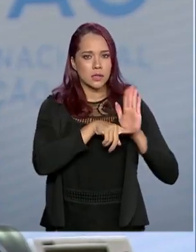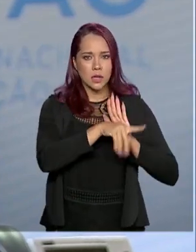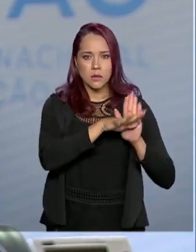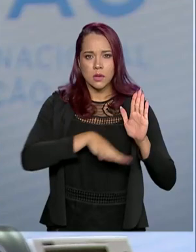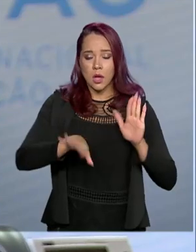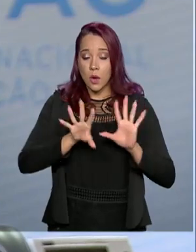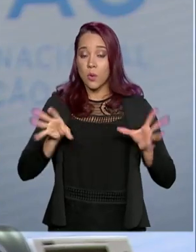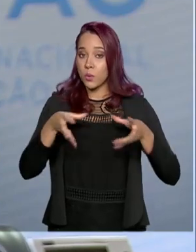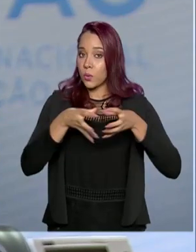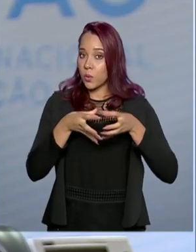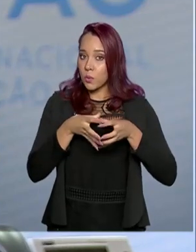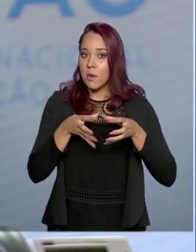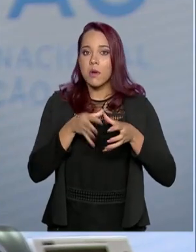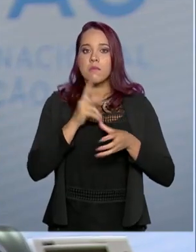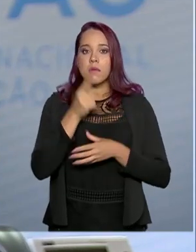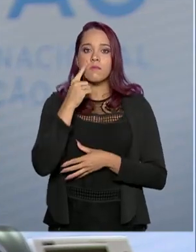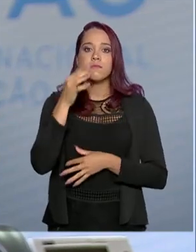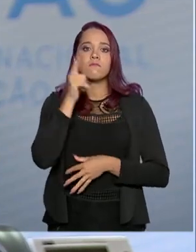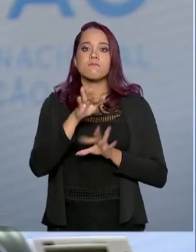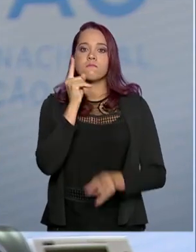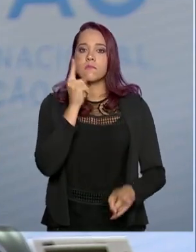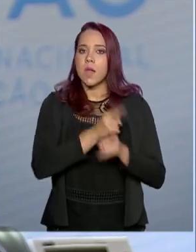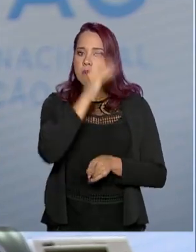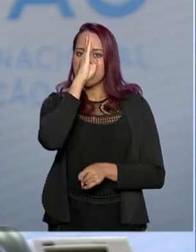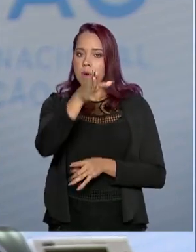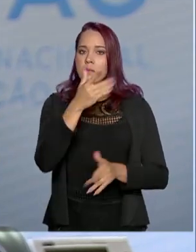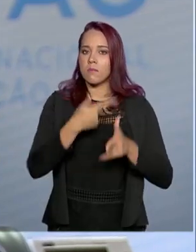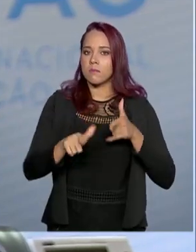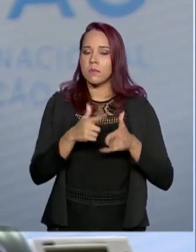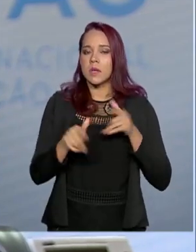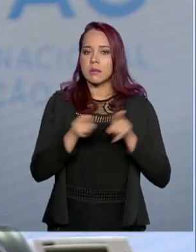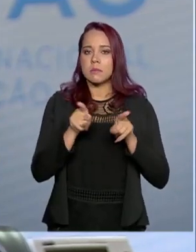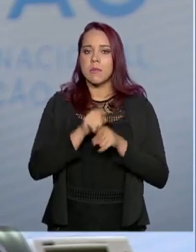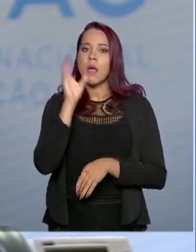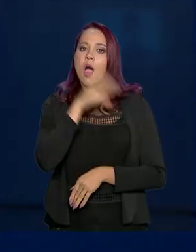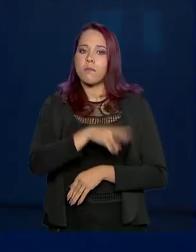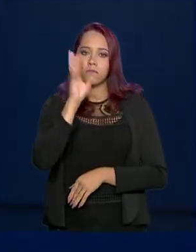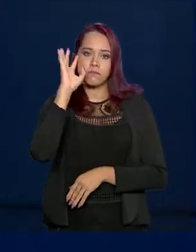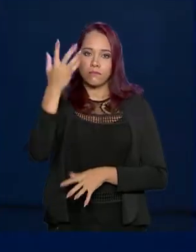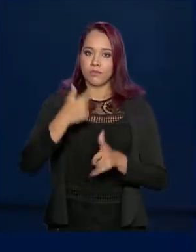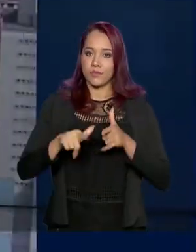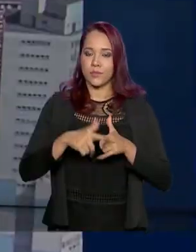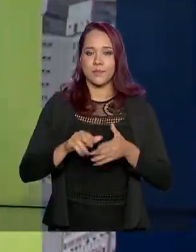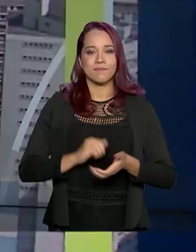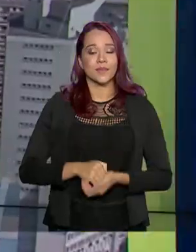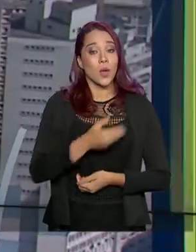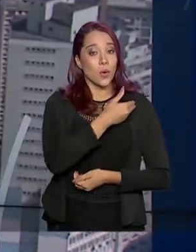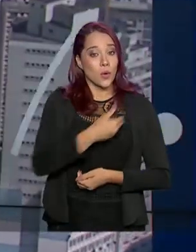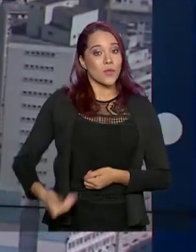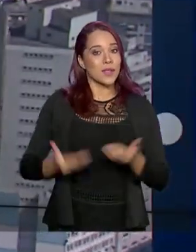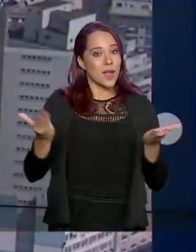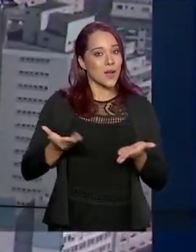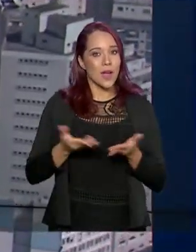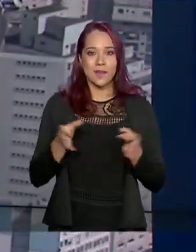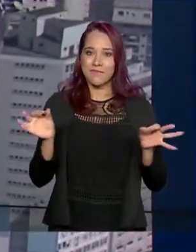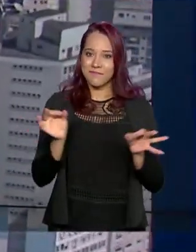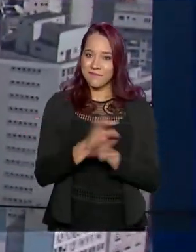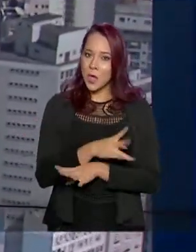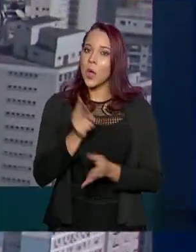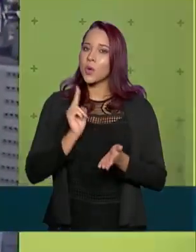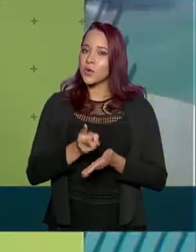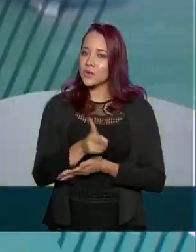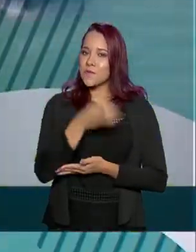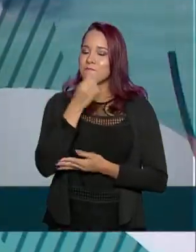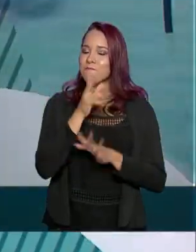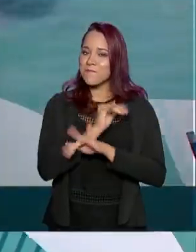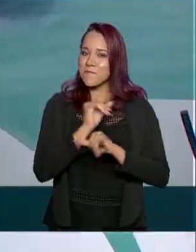nível coletivo para a gente identificar os principais problemas e agir rapidamente. O Governo Agora fica por aqui. Continue bem